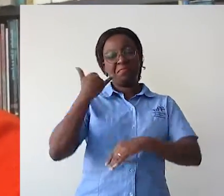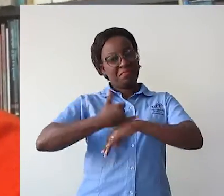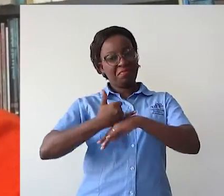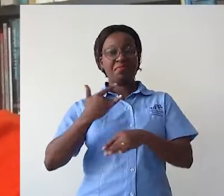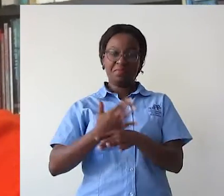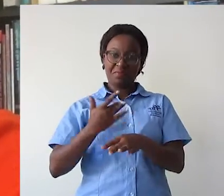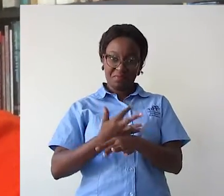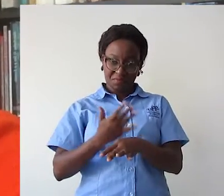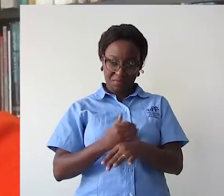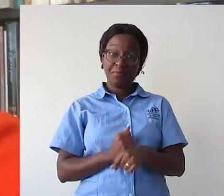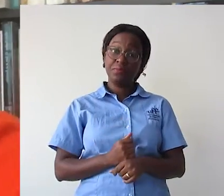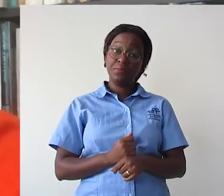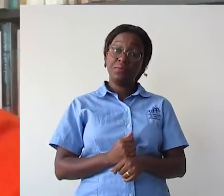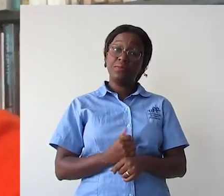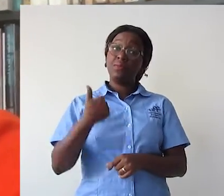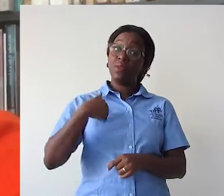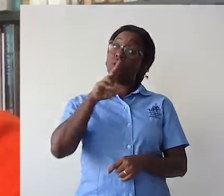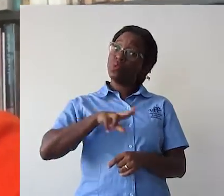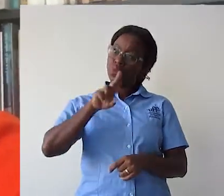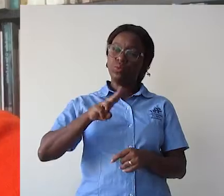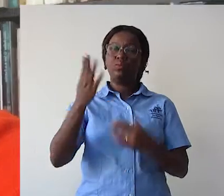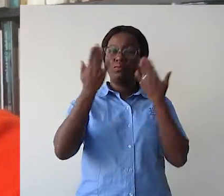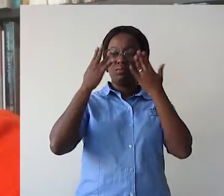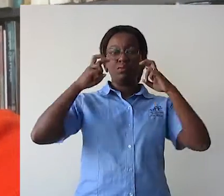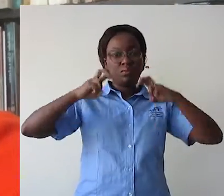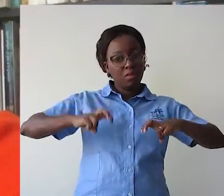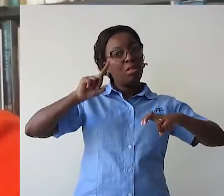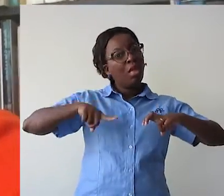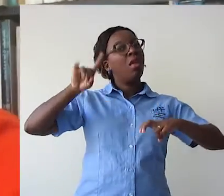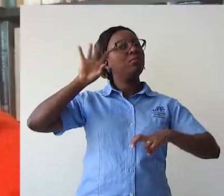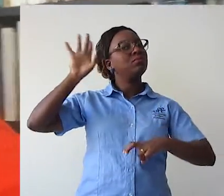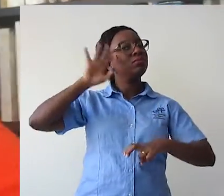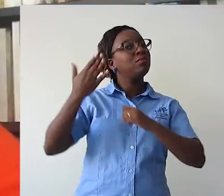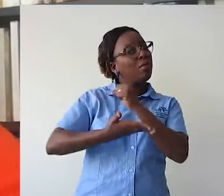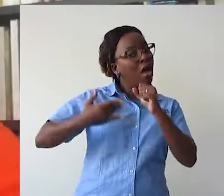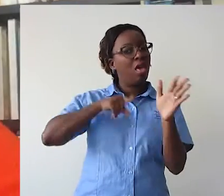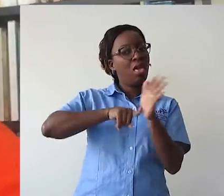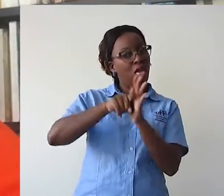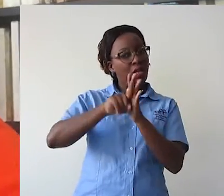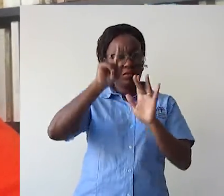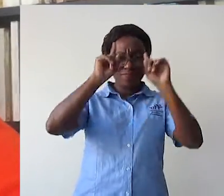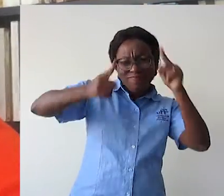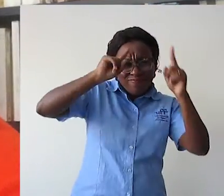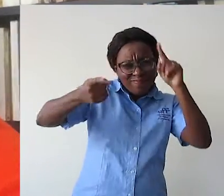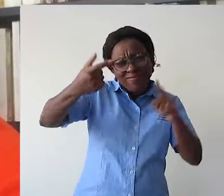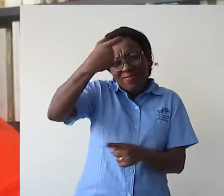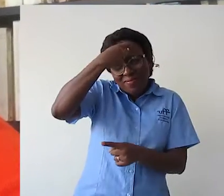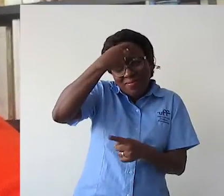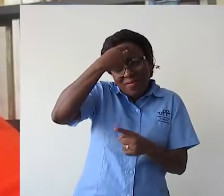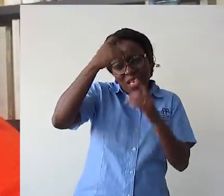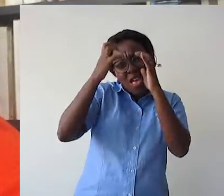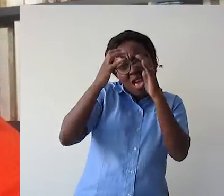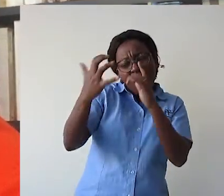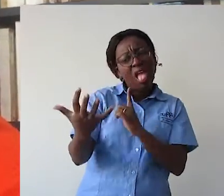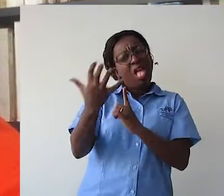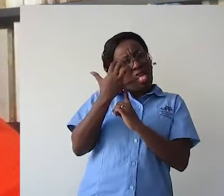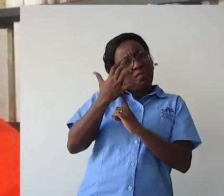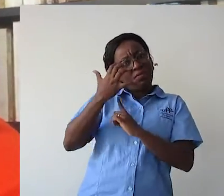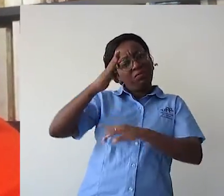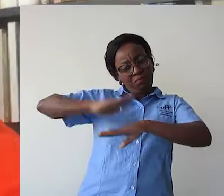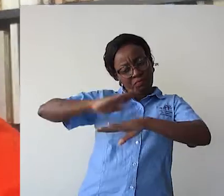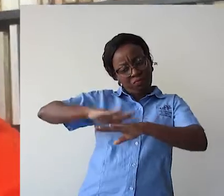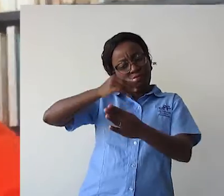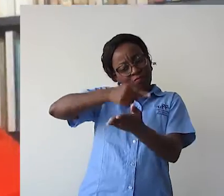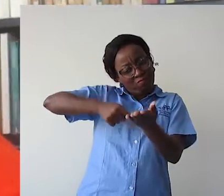psíquicos da autolesão, do uso de drogas, da depressão e da psicose, utilizando a psicanálise como base